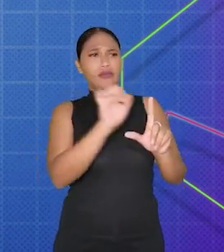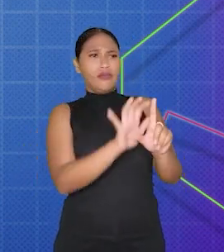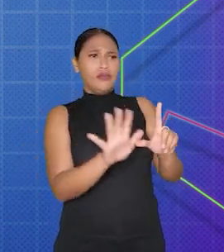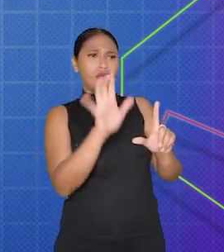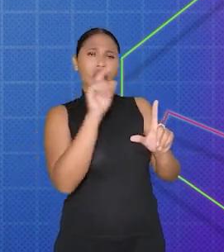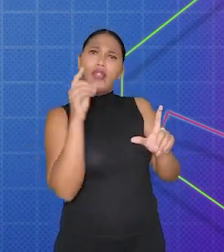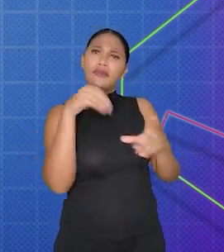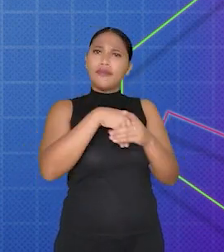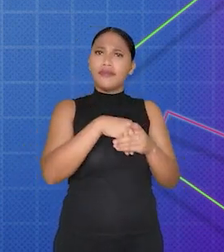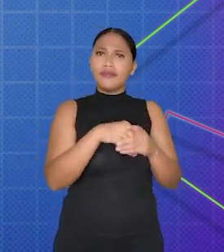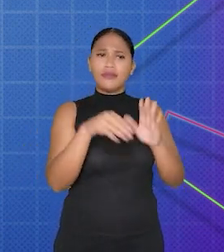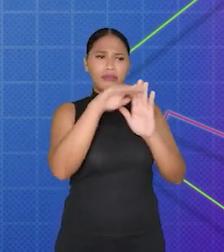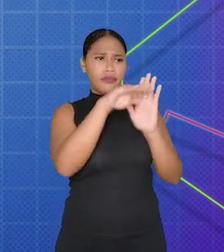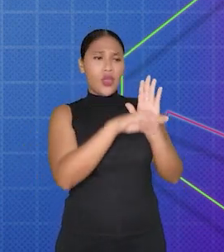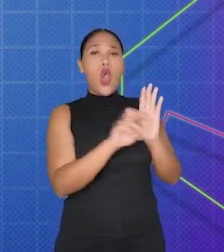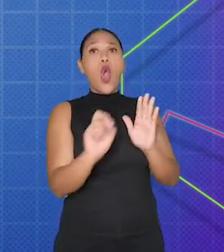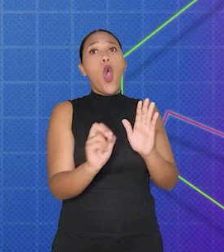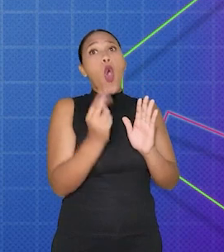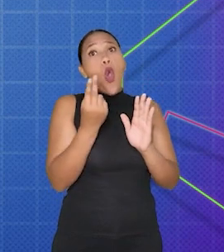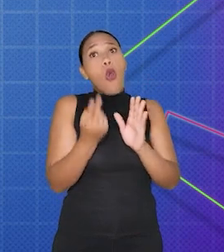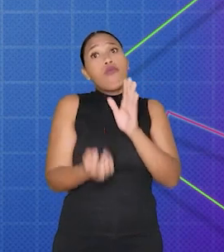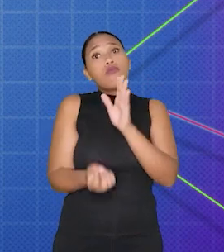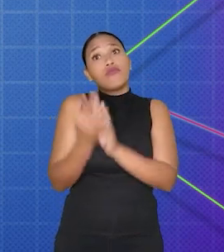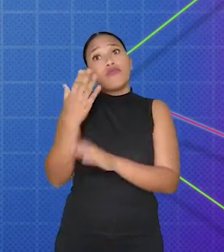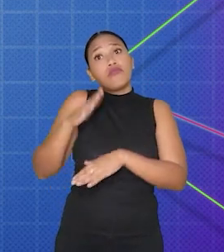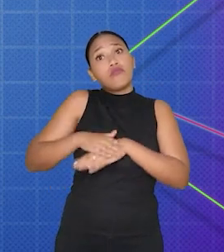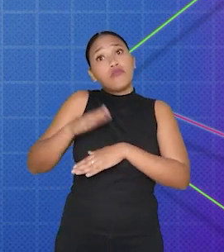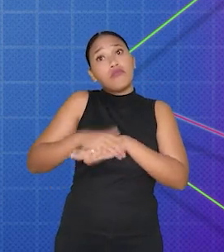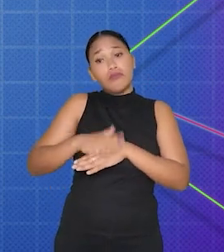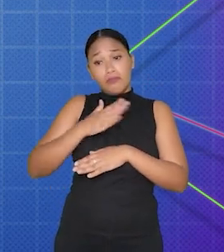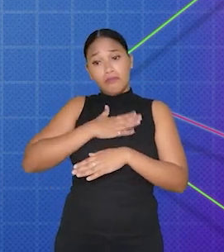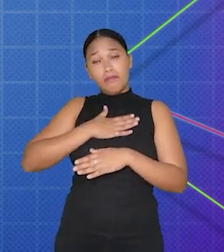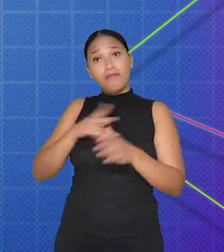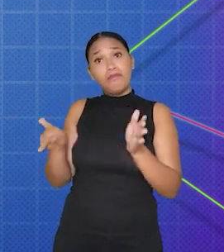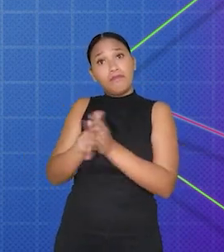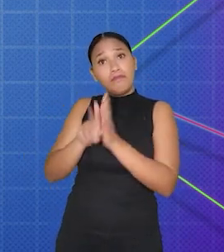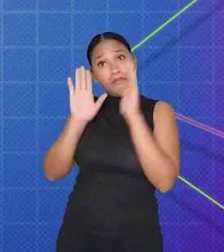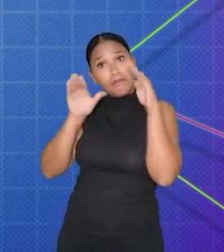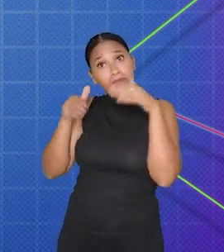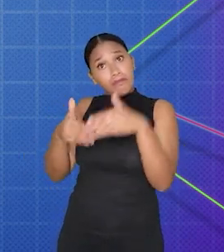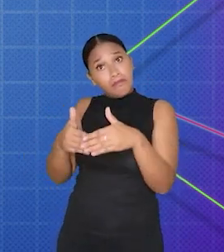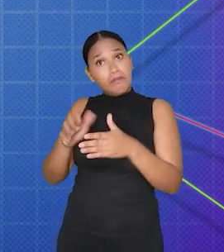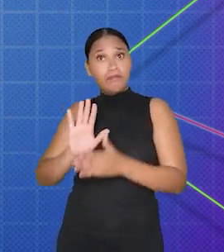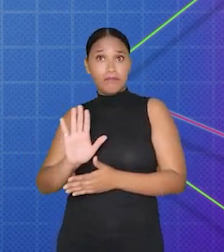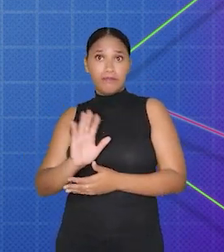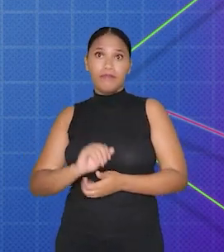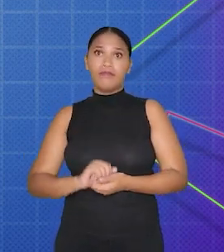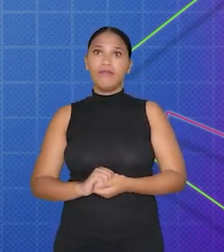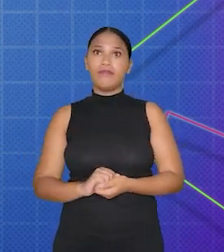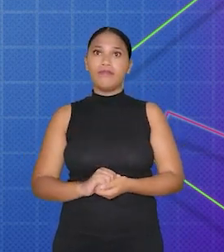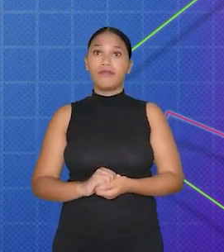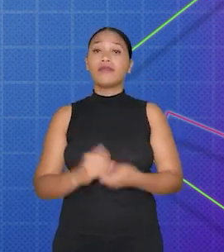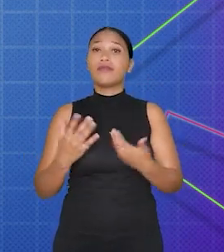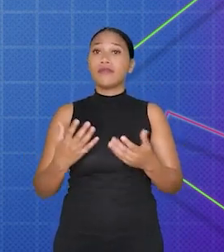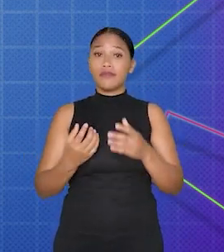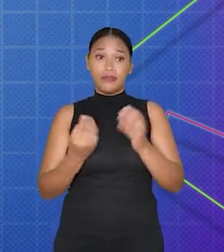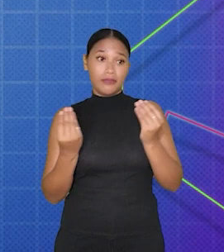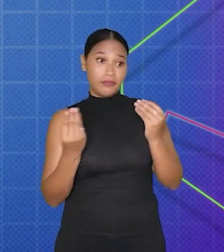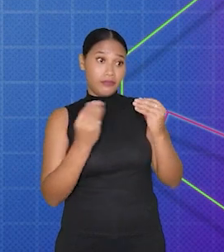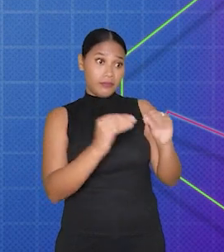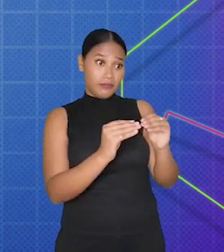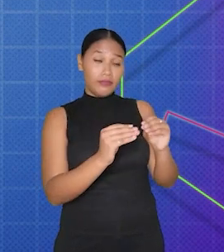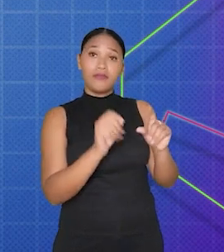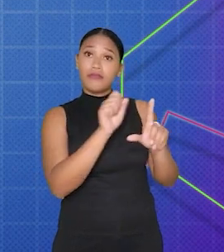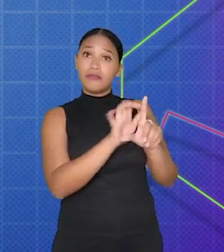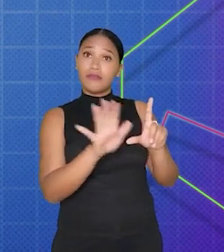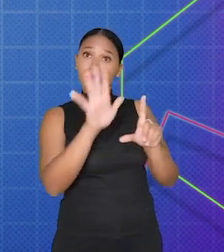janela Plugins do Construct 2 ou podem criar seus próprios plugins personalizados usando o JavaScript. Para instalar